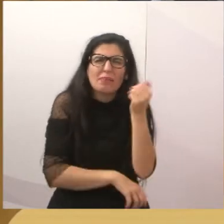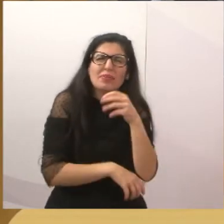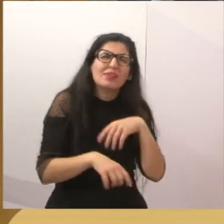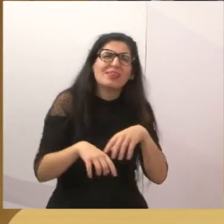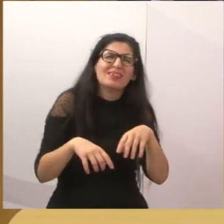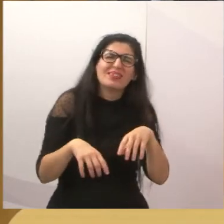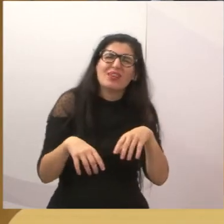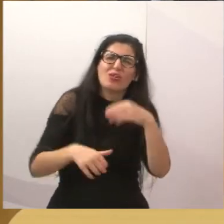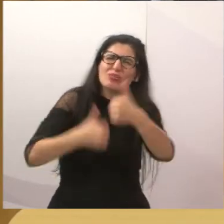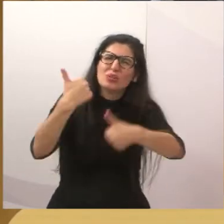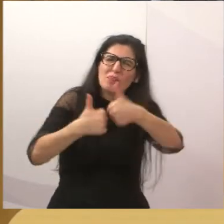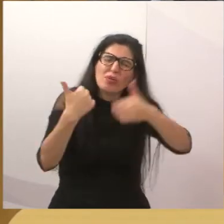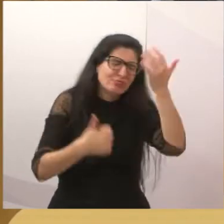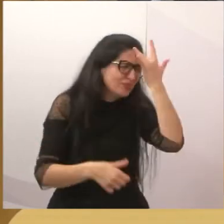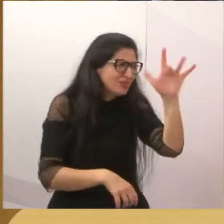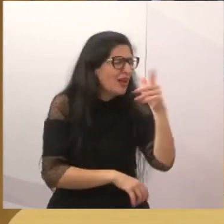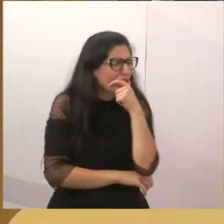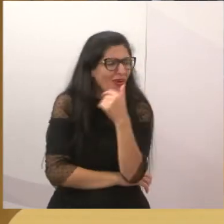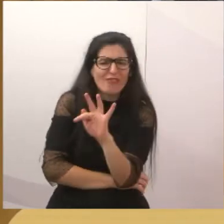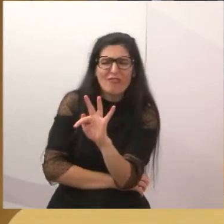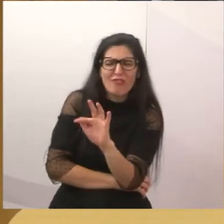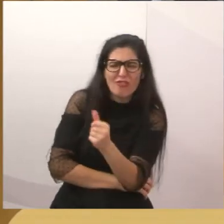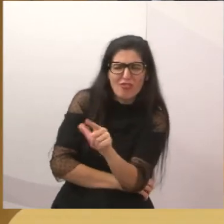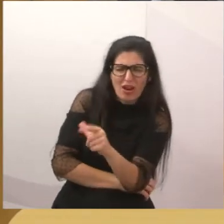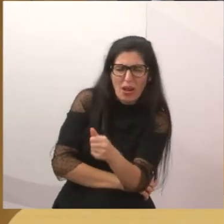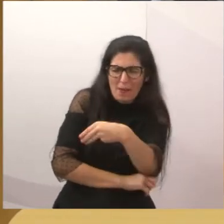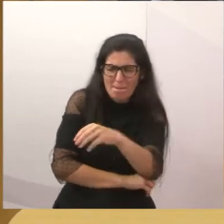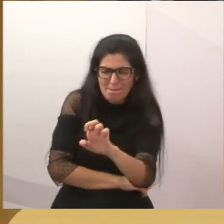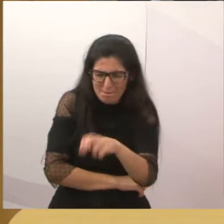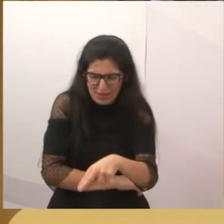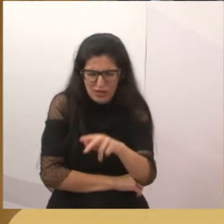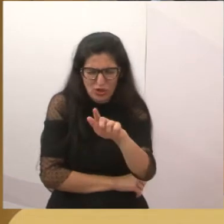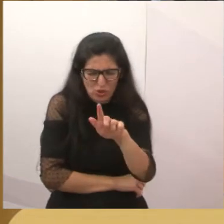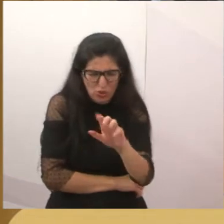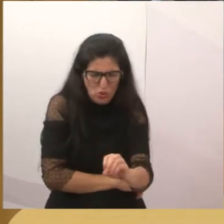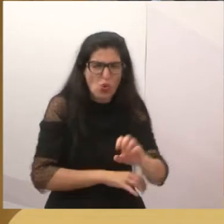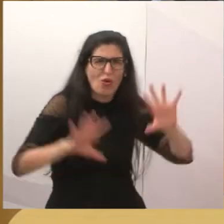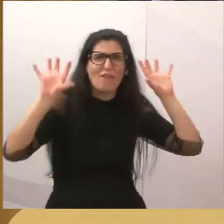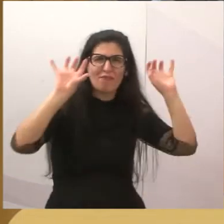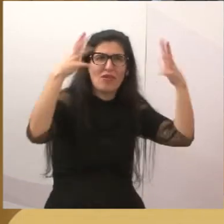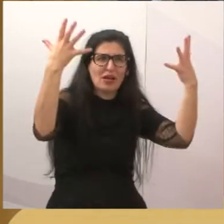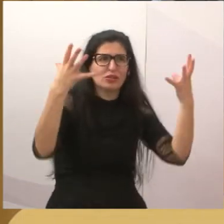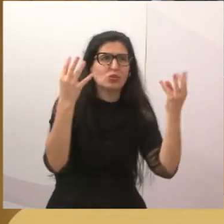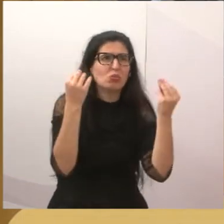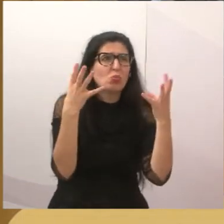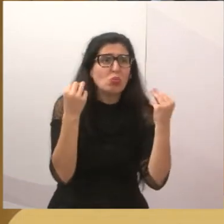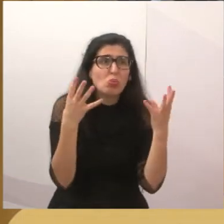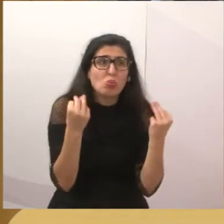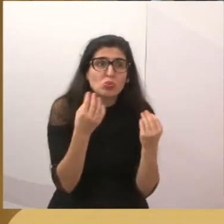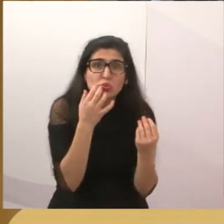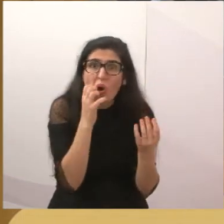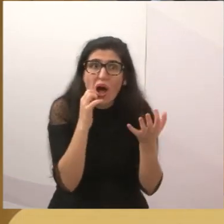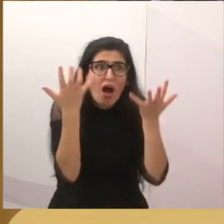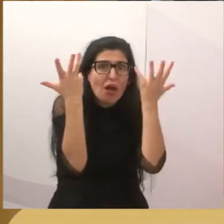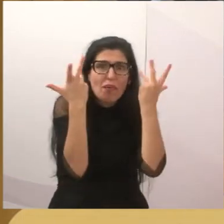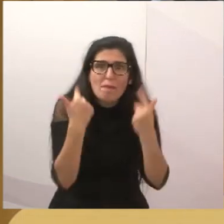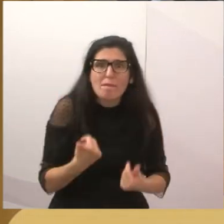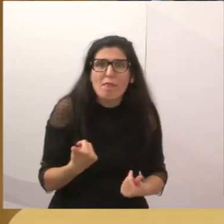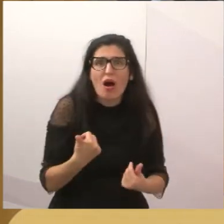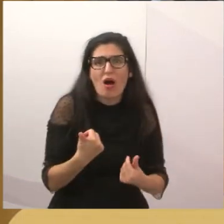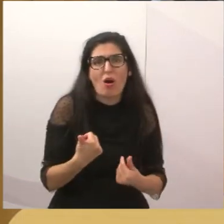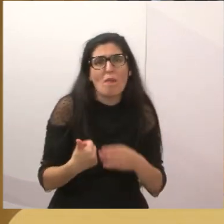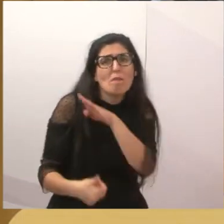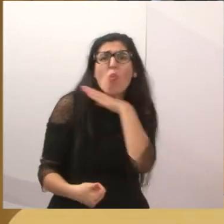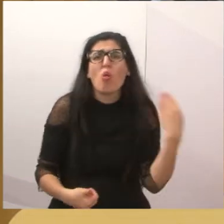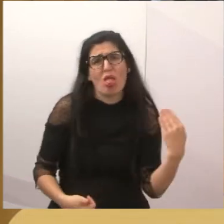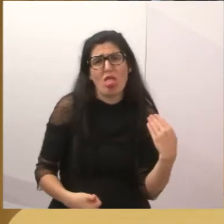não sei, não tenho time de futebol. Fizeram uma grande festa em várias cidades. Vários animais perderam suas vidas também com relação a isso.